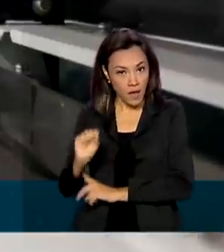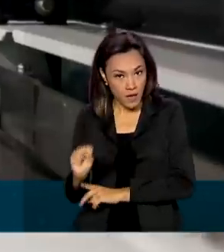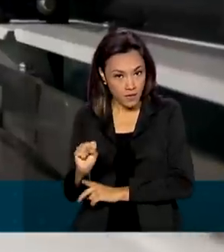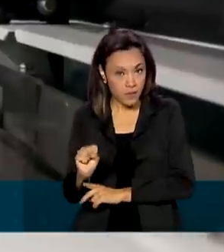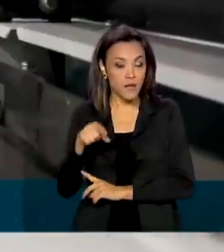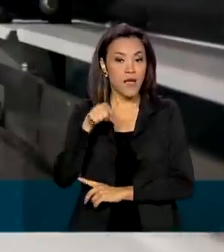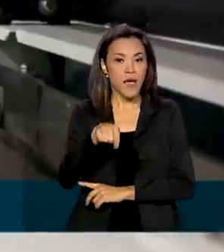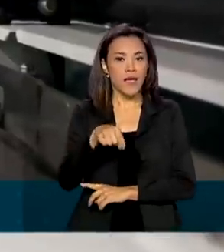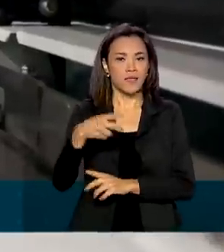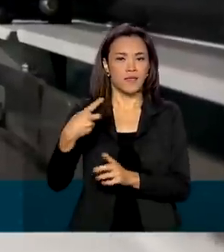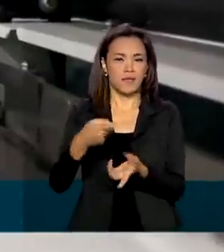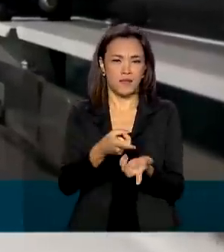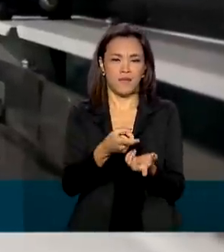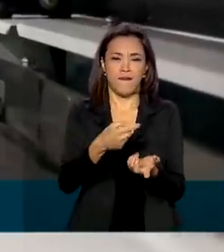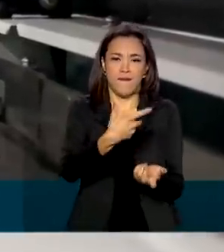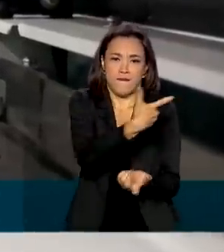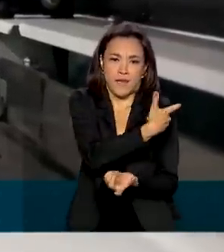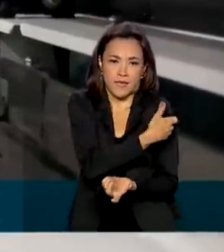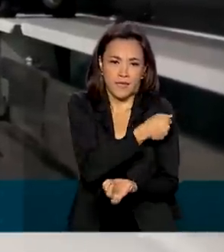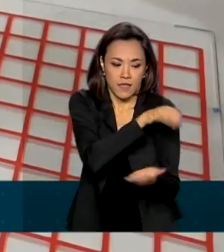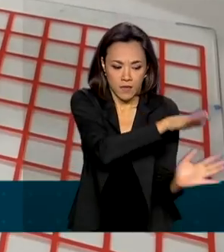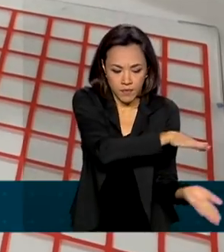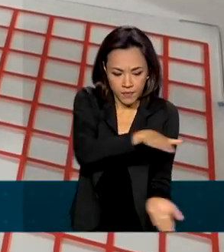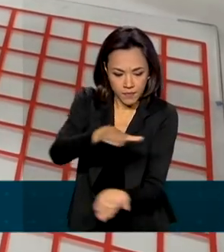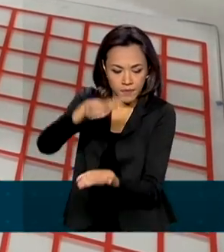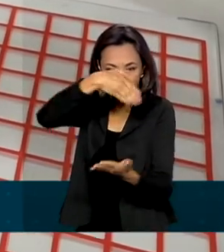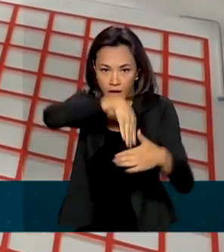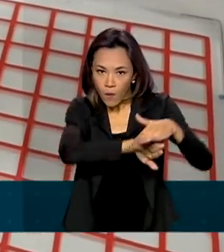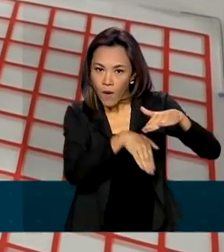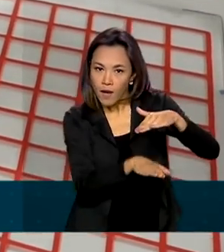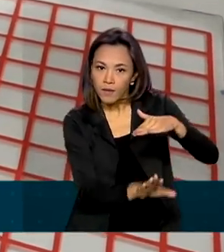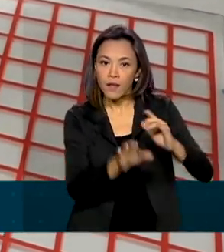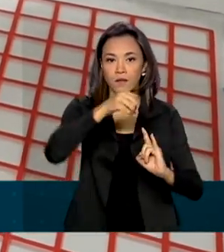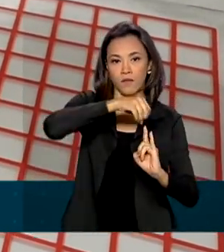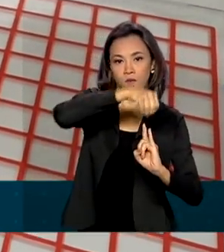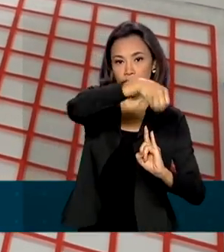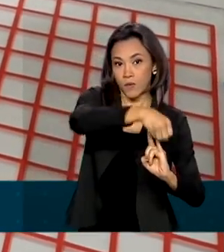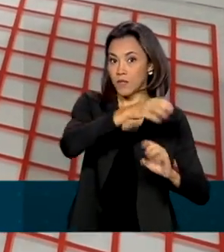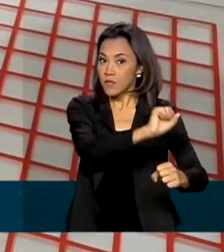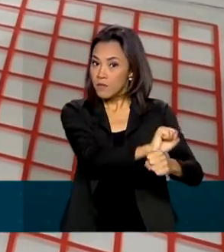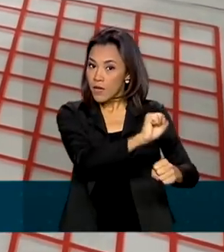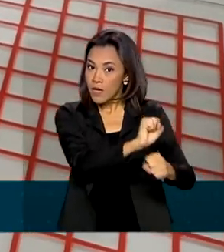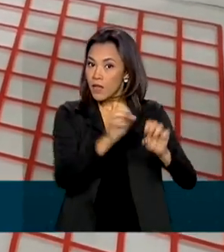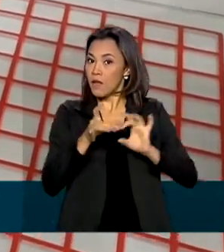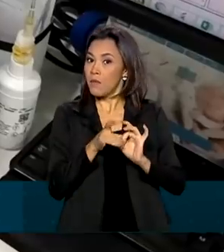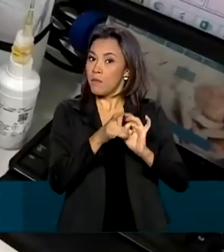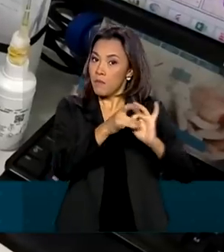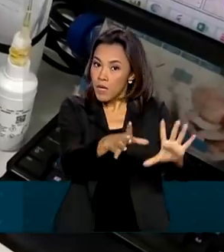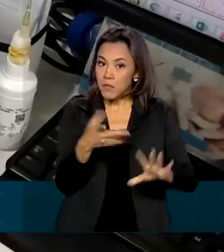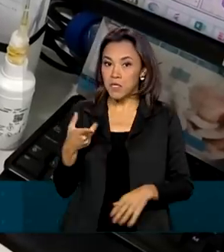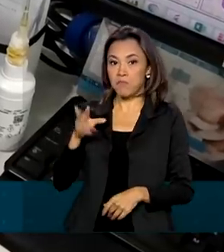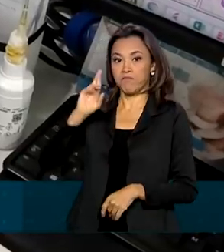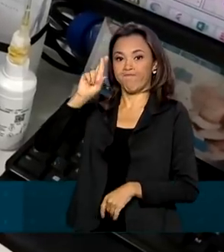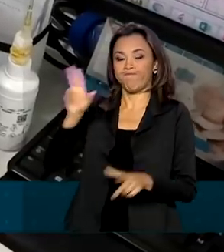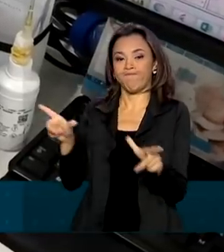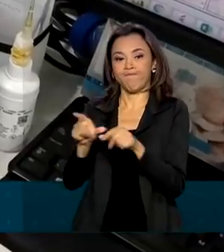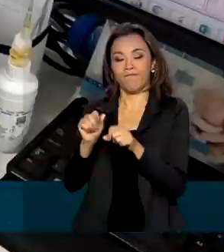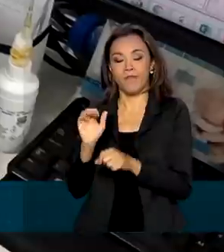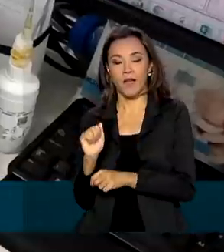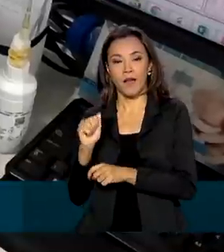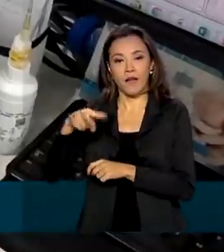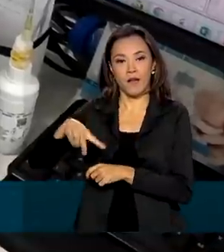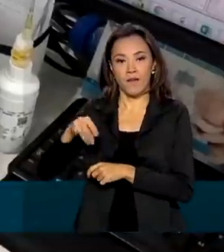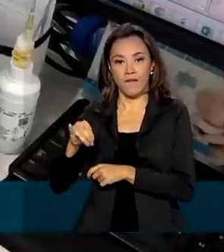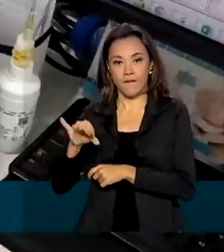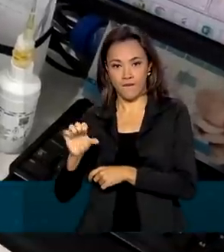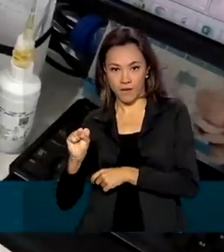elas devem ficar sob guarda específica da Fiocruz até que tenha autorização da Anvisa para o uso aqui no país. Ainda sobre esse